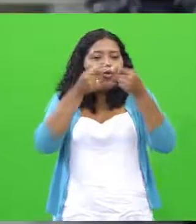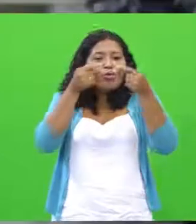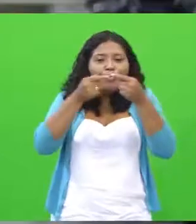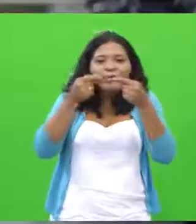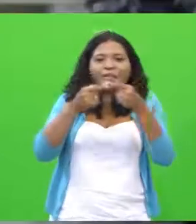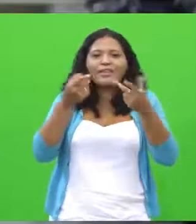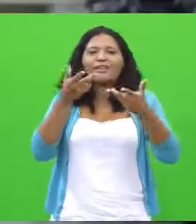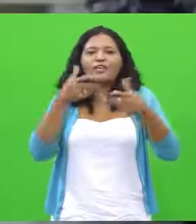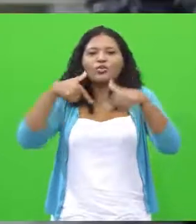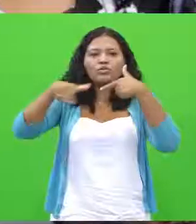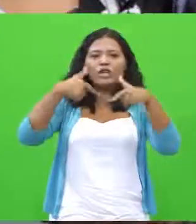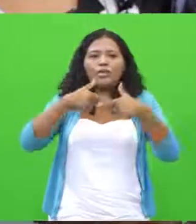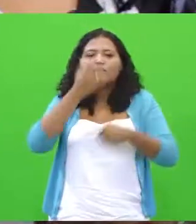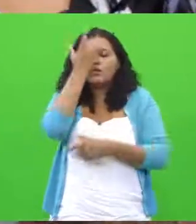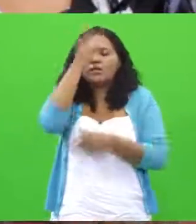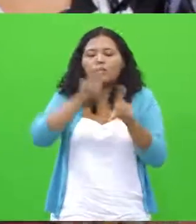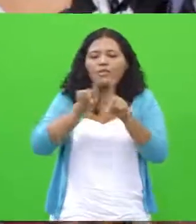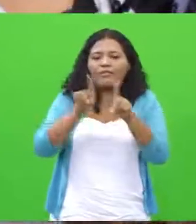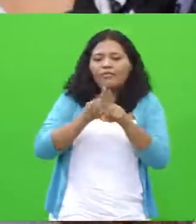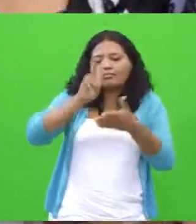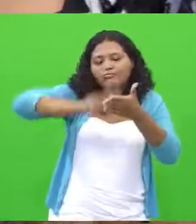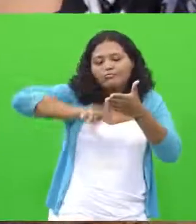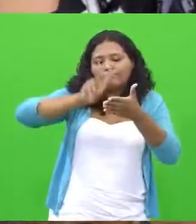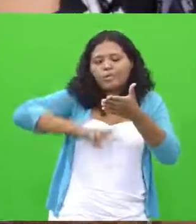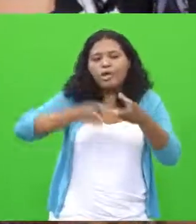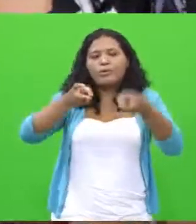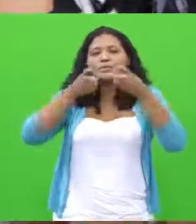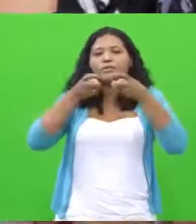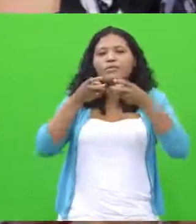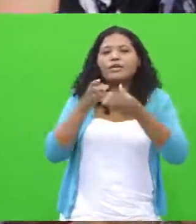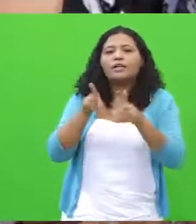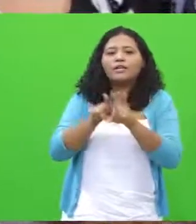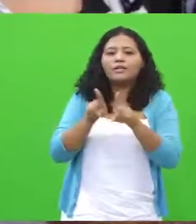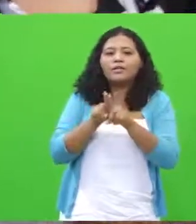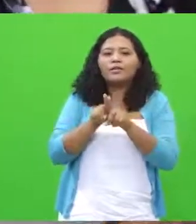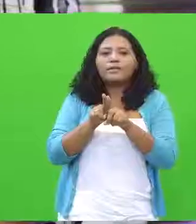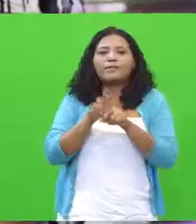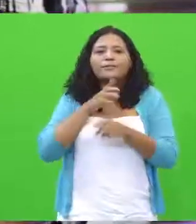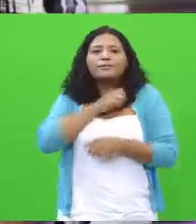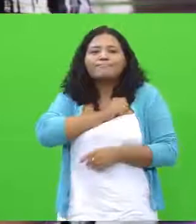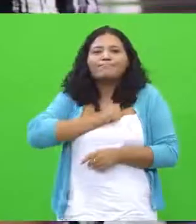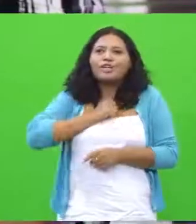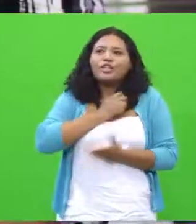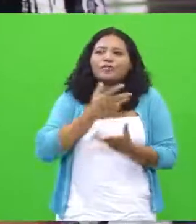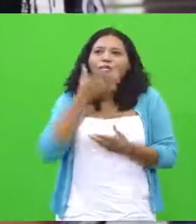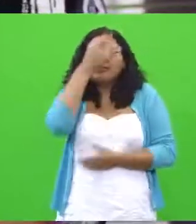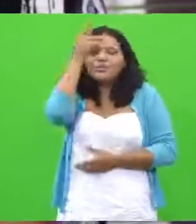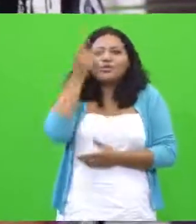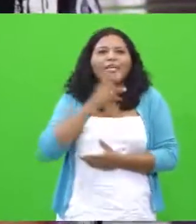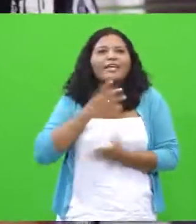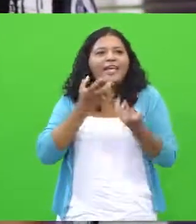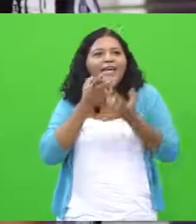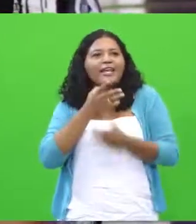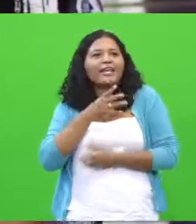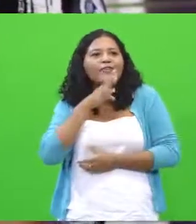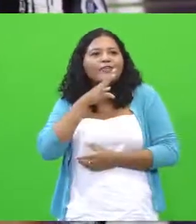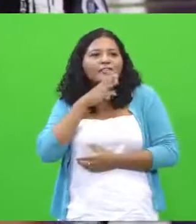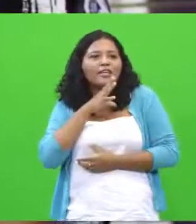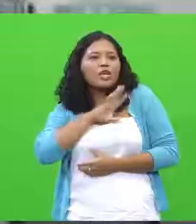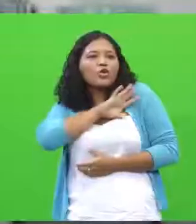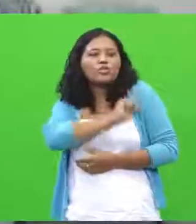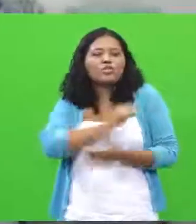ler e para você perceber realmente que tem que ser agradável para as pessoas. Você, inclusive, tem umas coisas que a gente